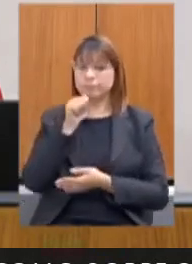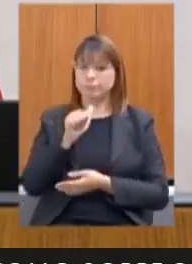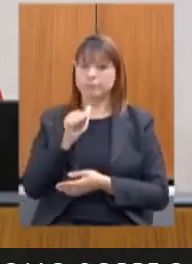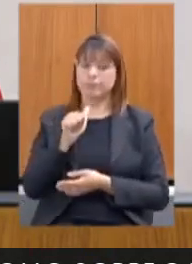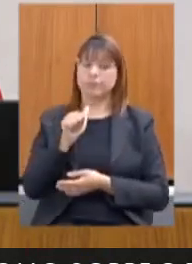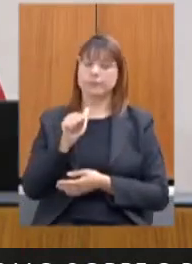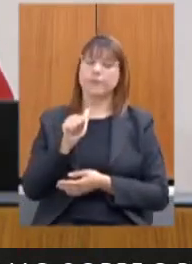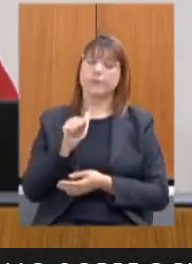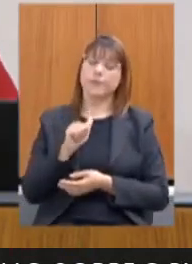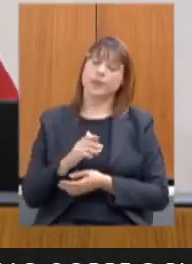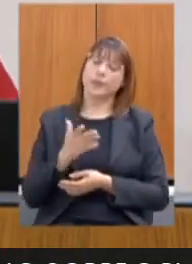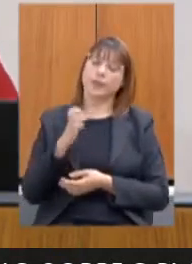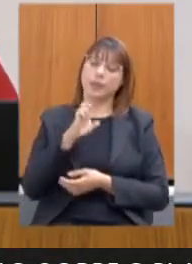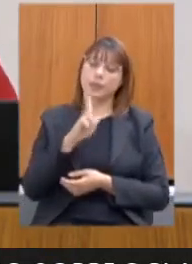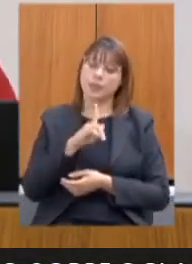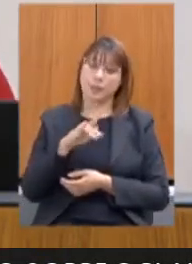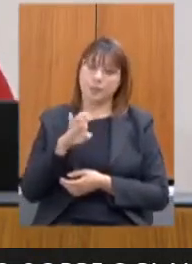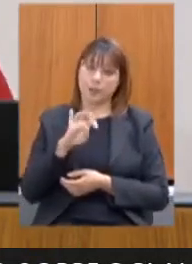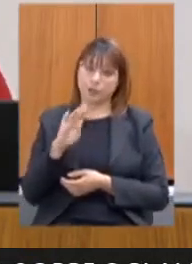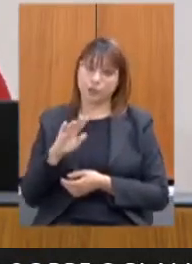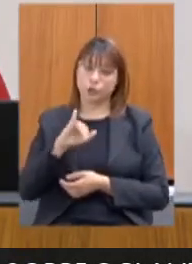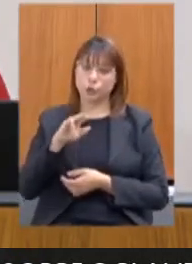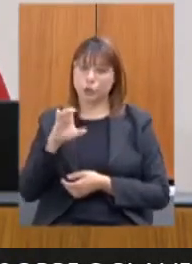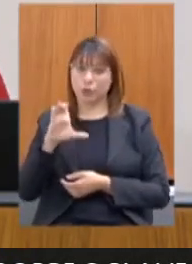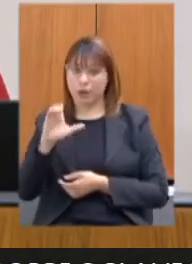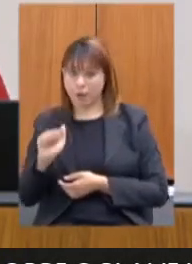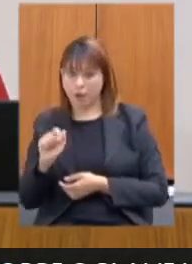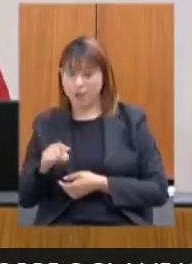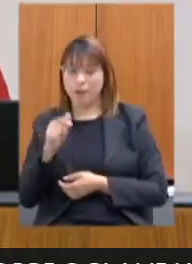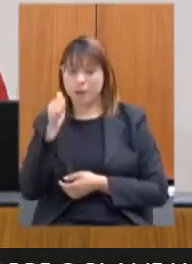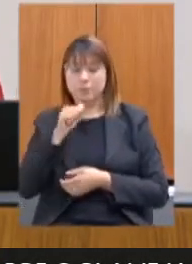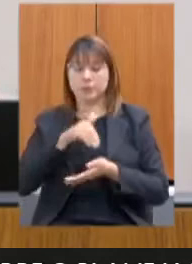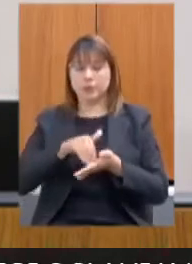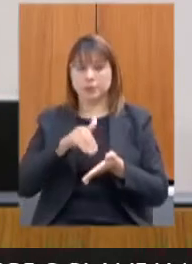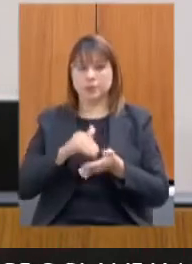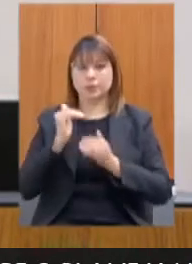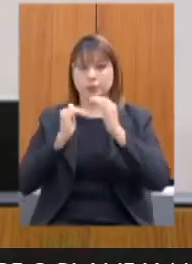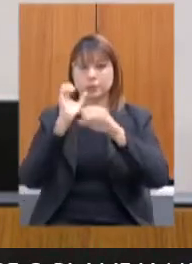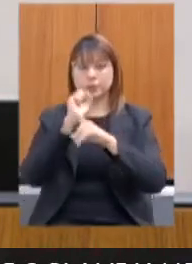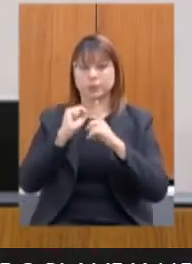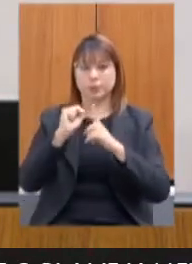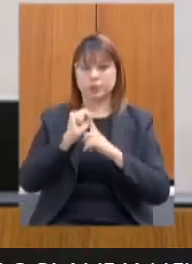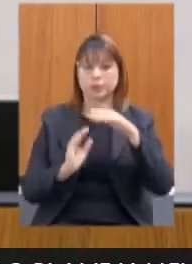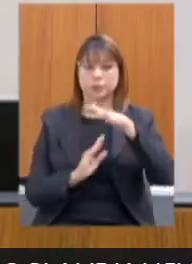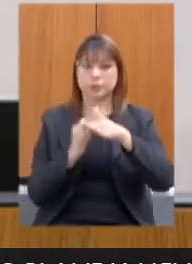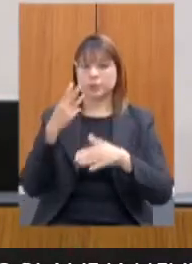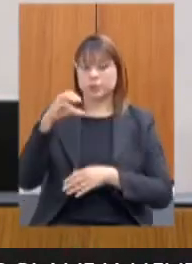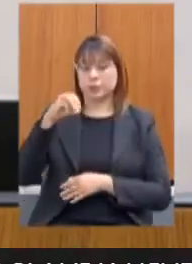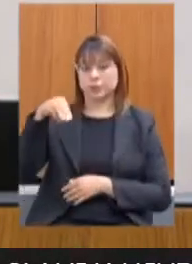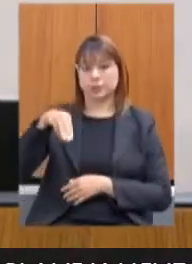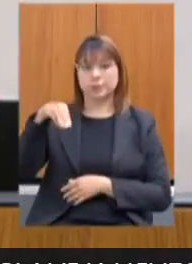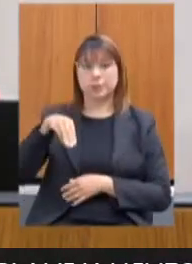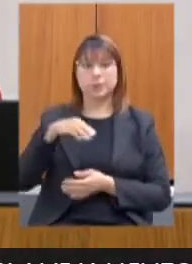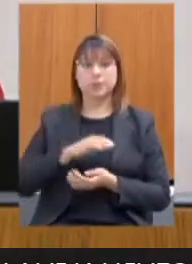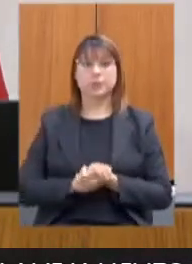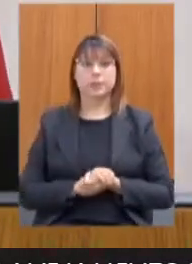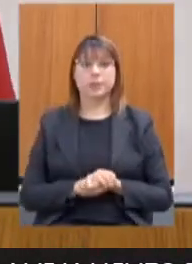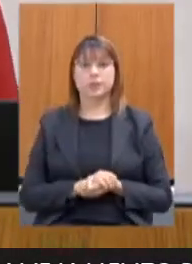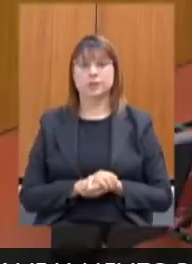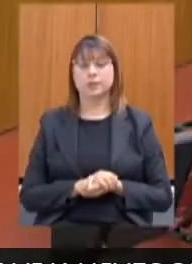senhora Elisabeth Juca, que é a secretária de Estado e Desenvolvimento Social, quer disporá de 30 minutos para a sua exposição.